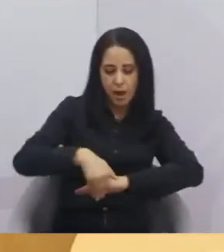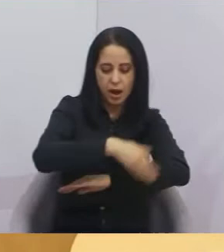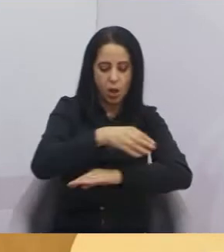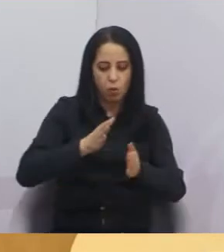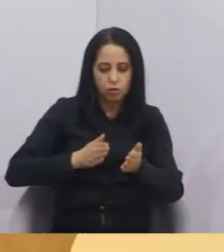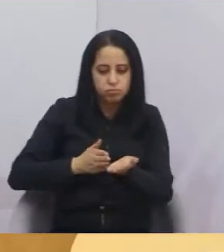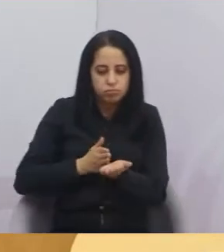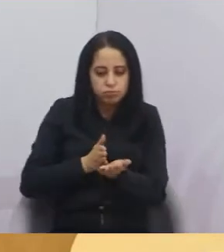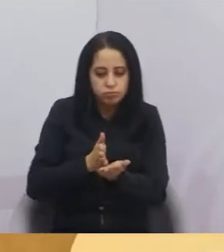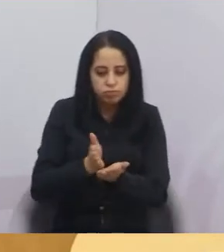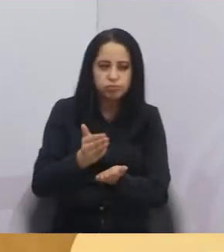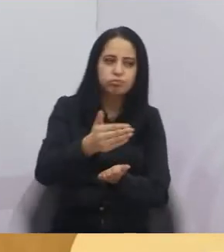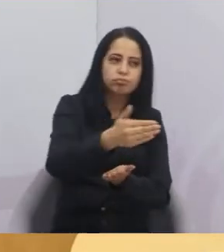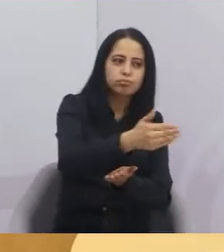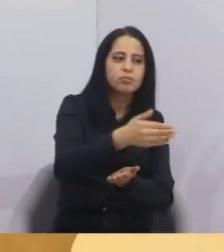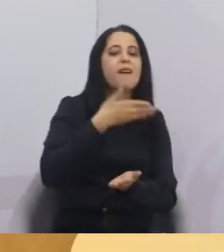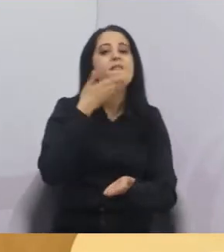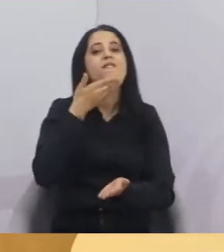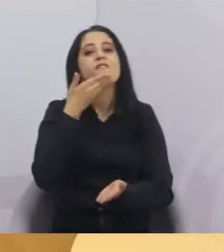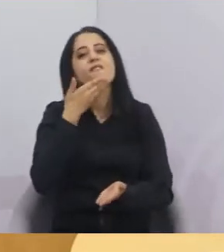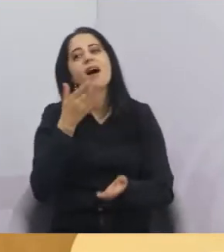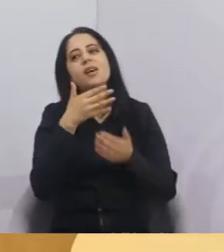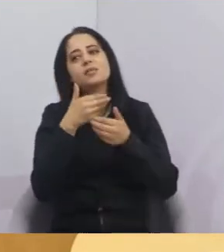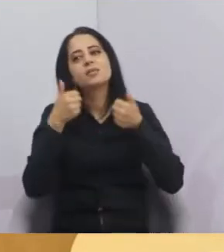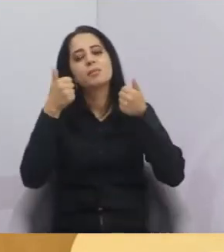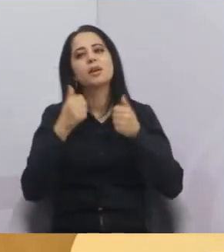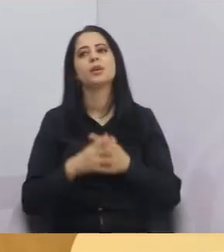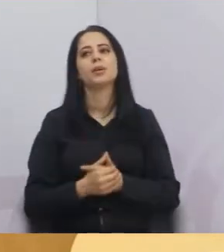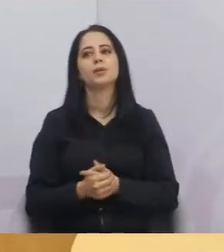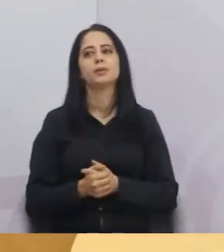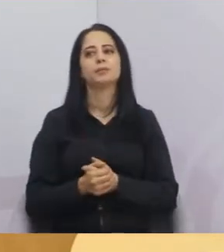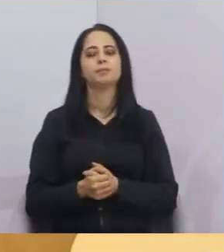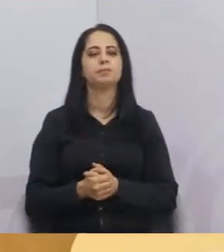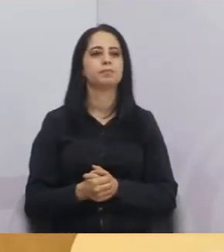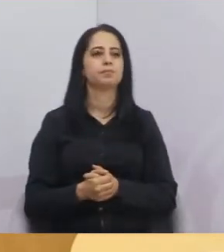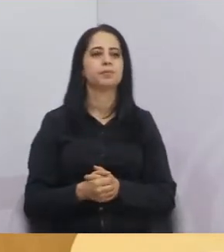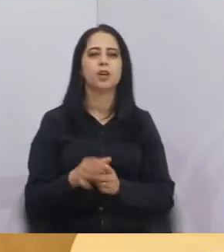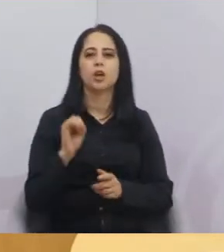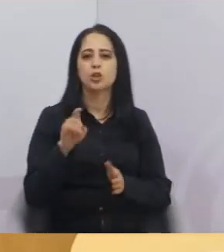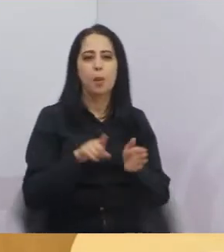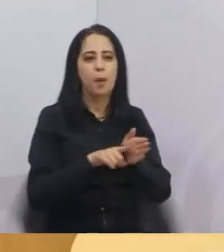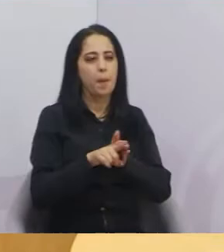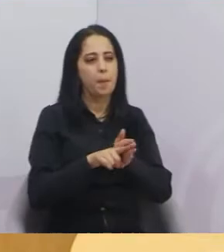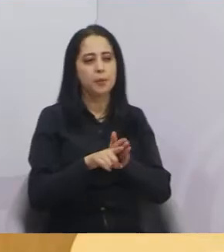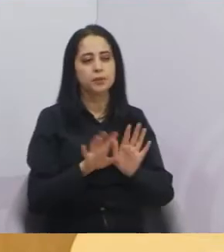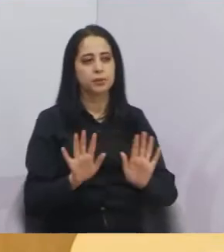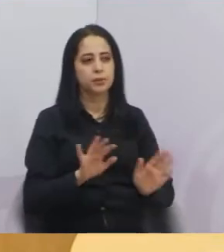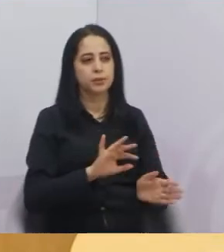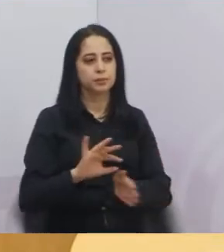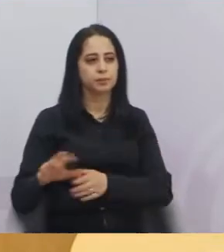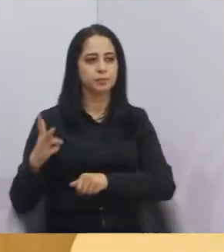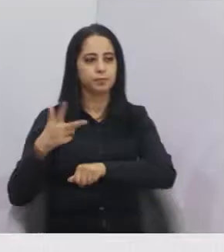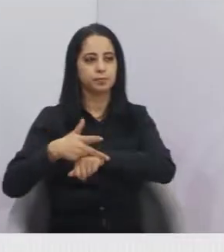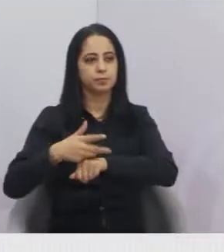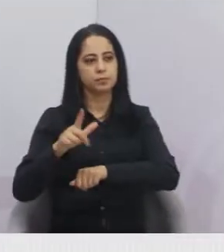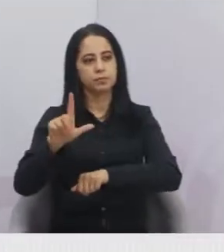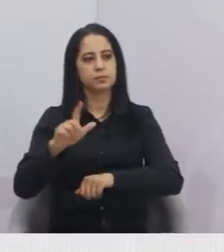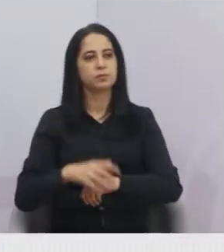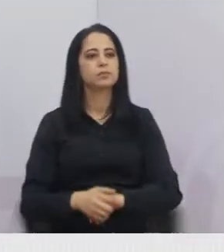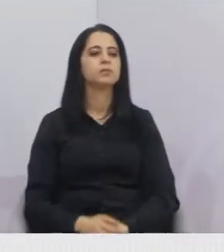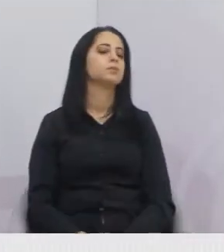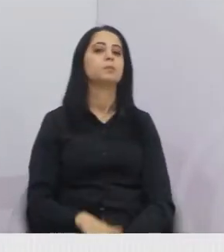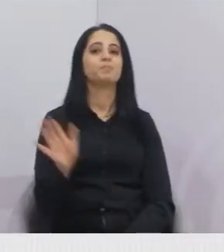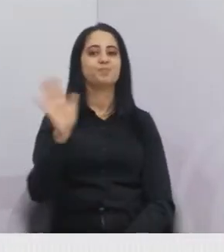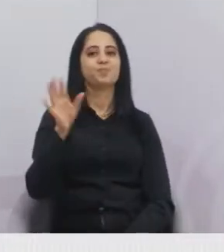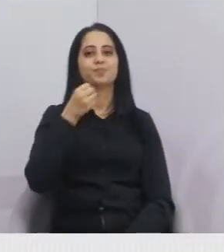negócio mais fácil essa vazão desse trânsito ali. Só um estudo técnico aí, mobilidade urbana. Próximo vídeo. Olá, pessoal,